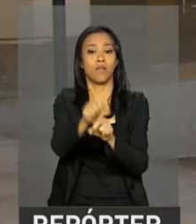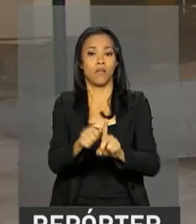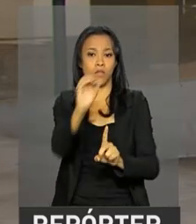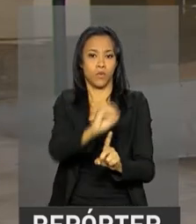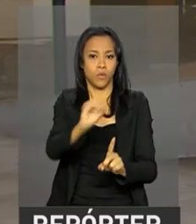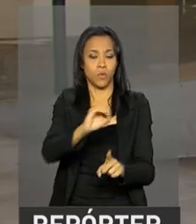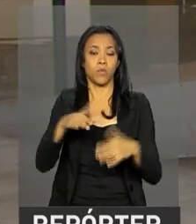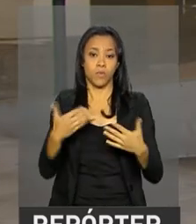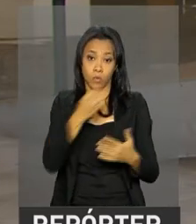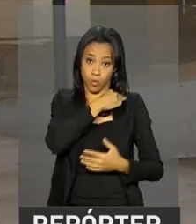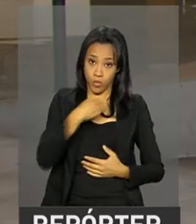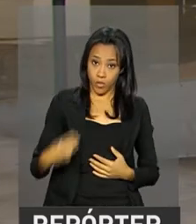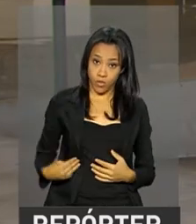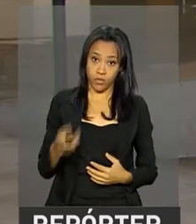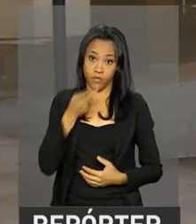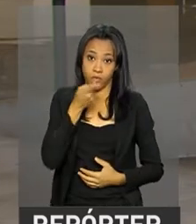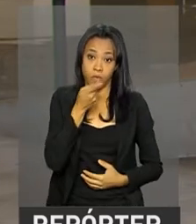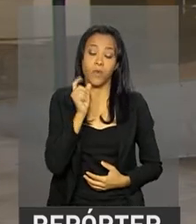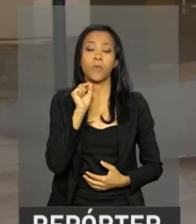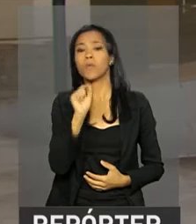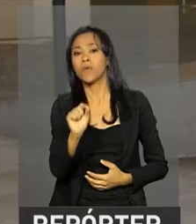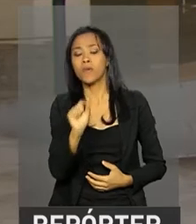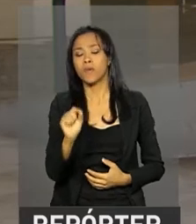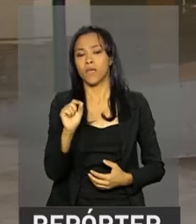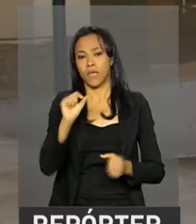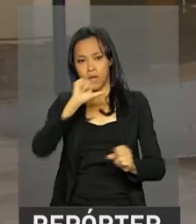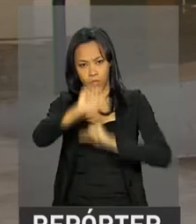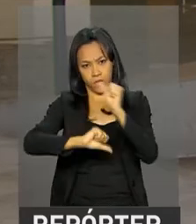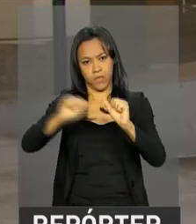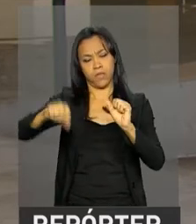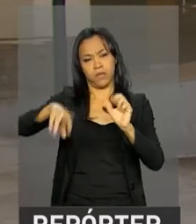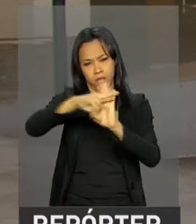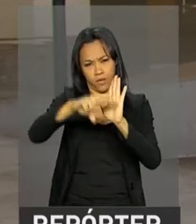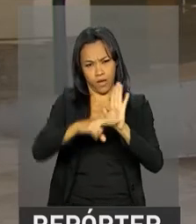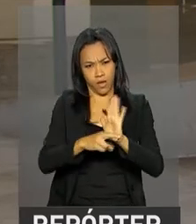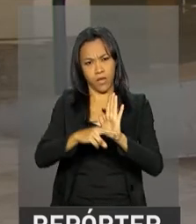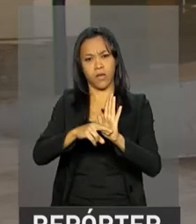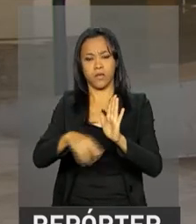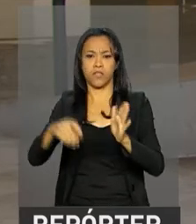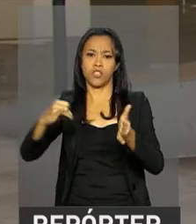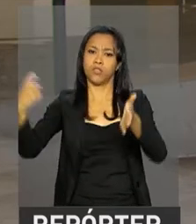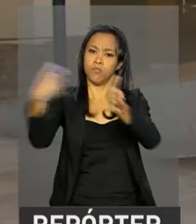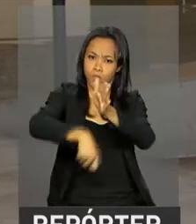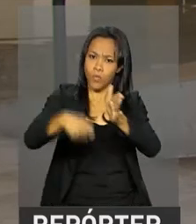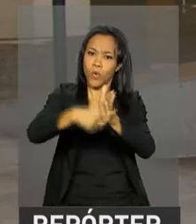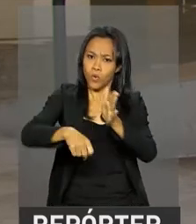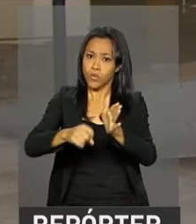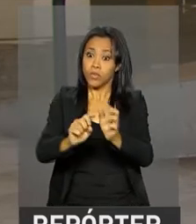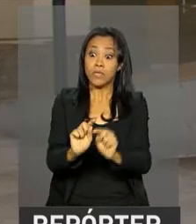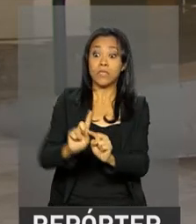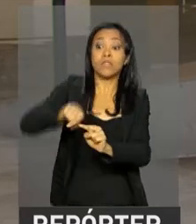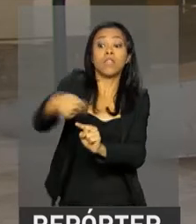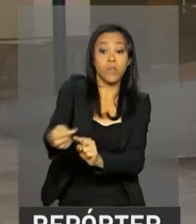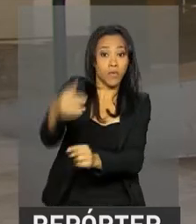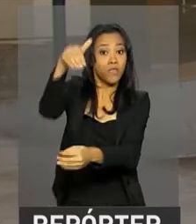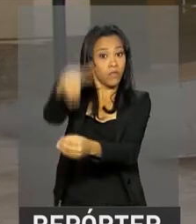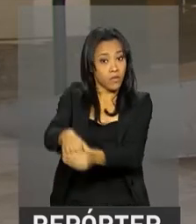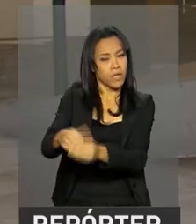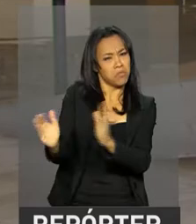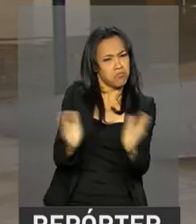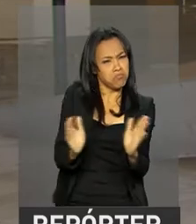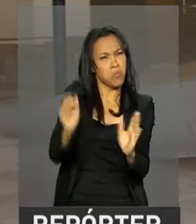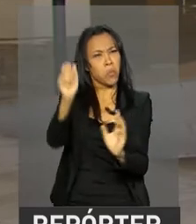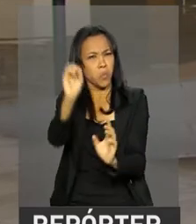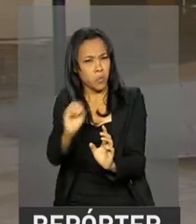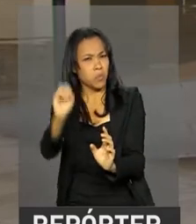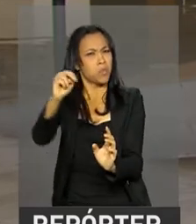disse ainda que a previsão é de que a reforma tributária também seja votada logo em seguida, entre outubro e novembro.